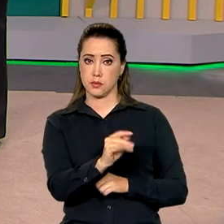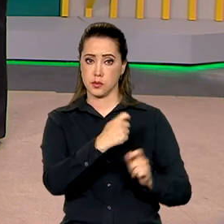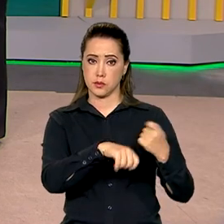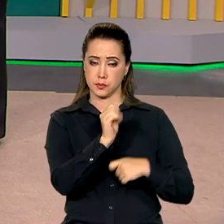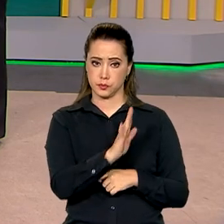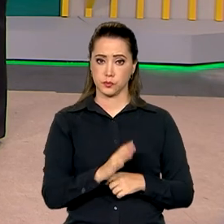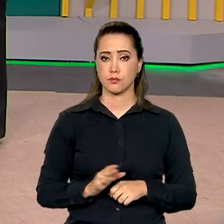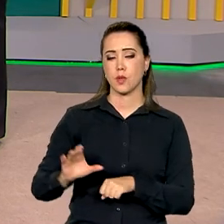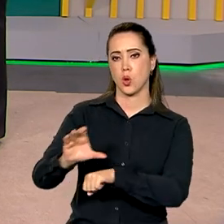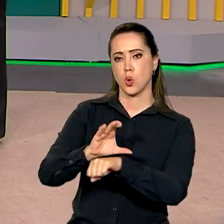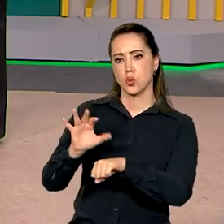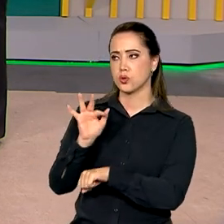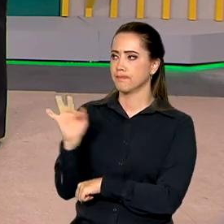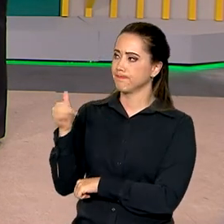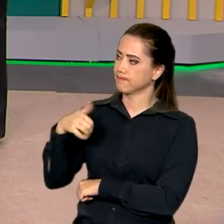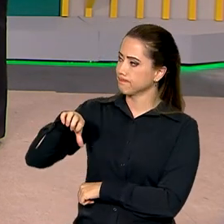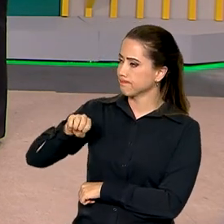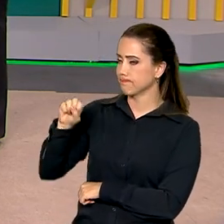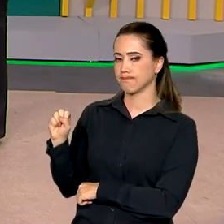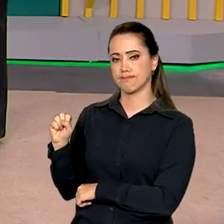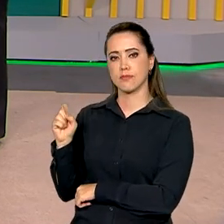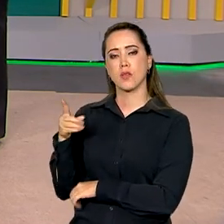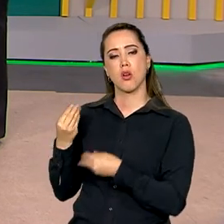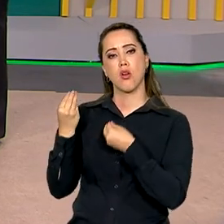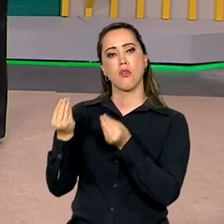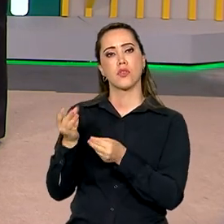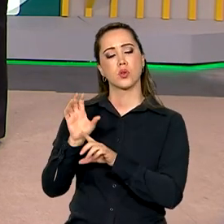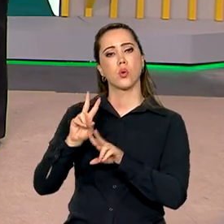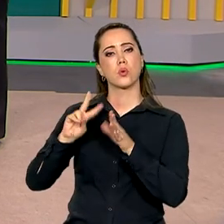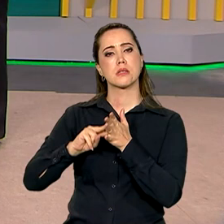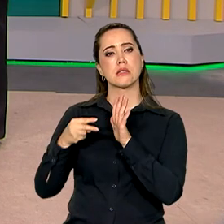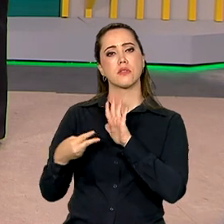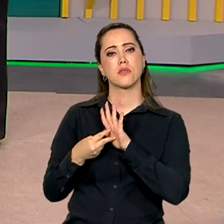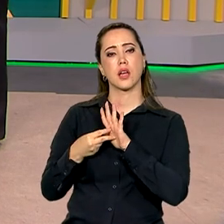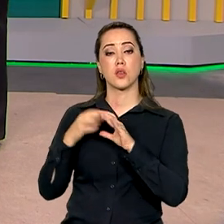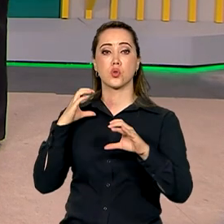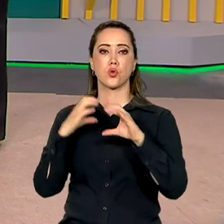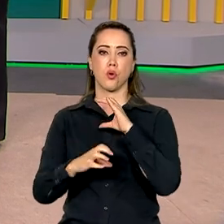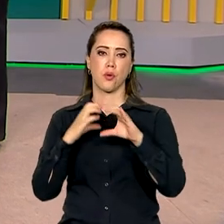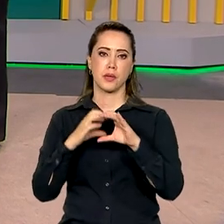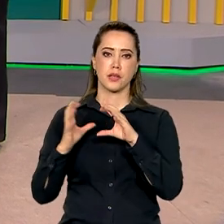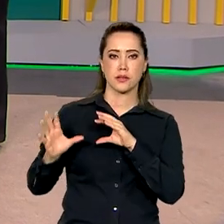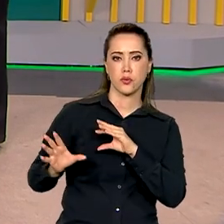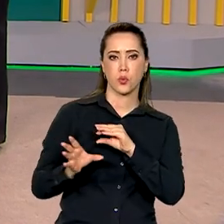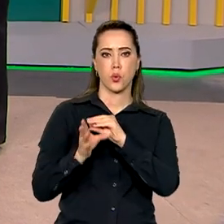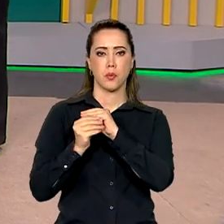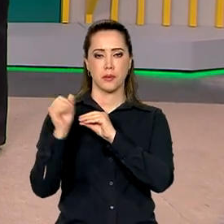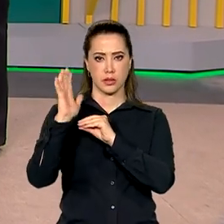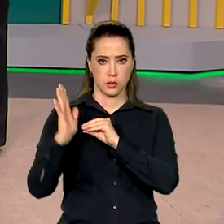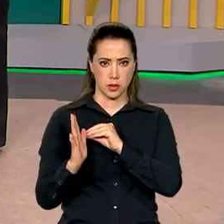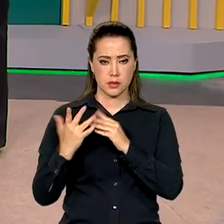A Constituição Federal de 1988 trouxe o conceito de um sistema de comunicação complementar no Brasil,